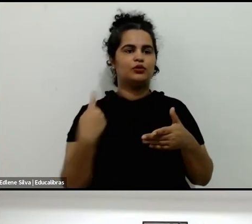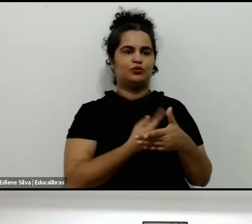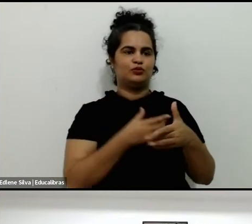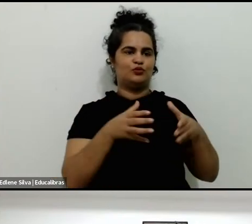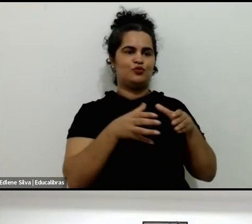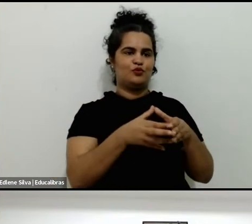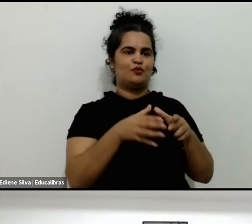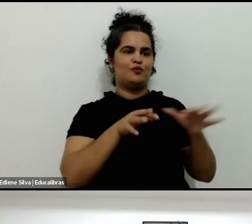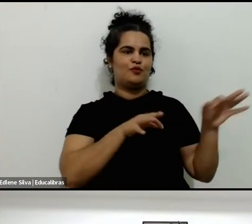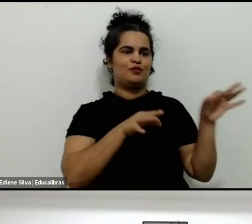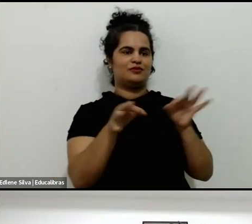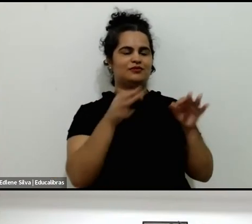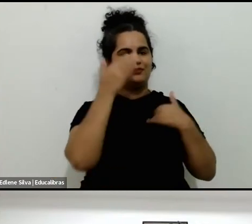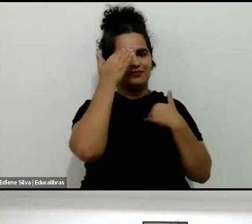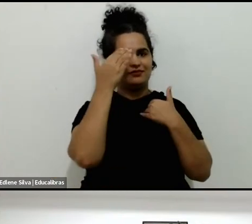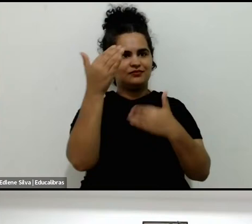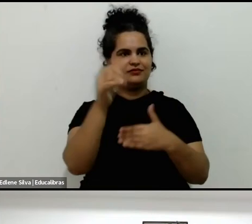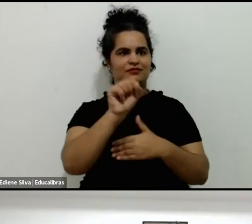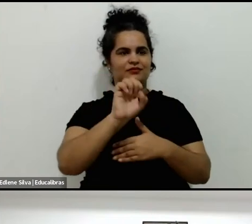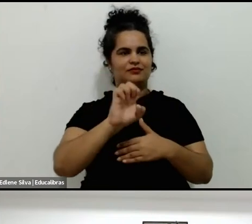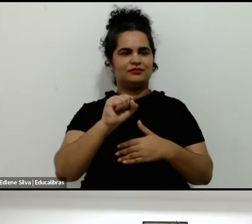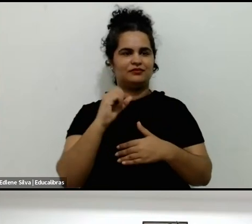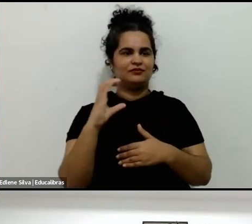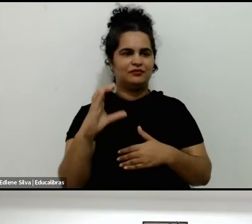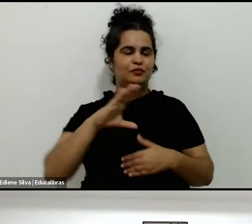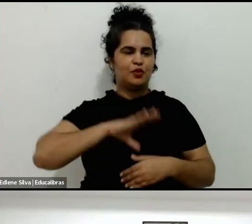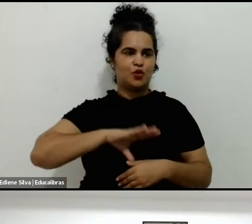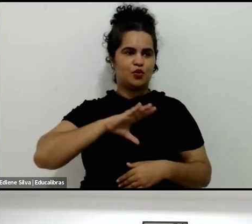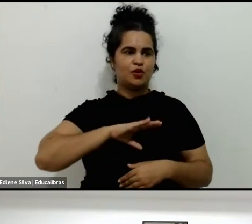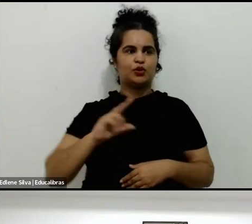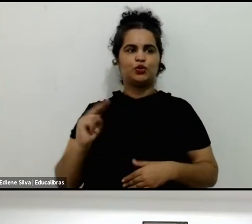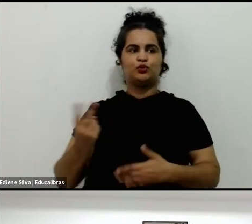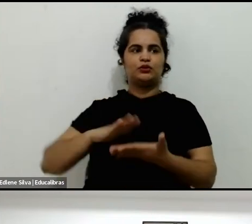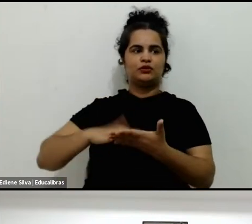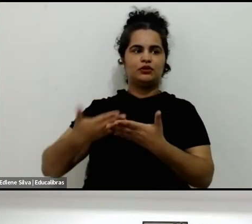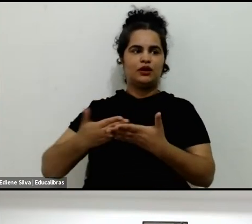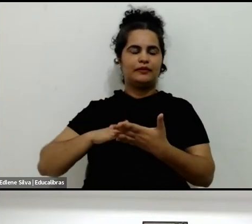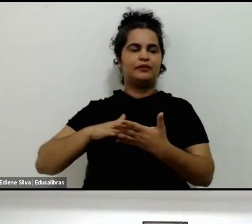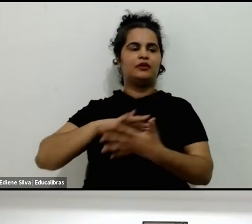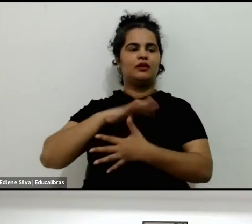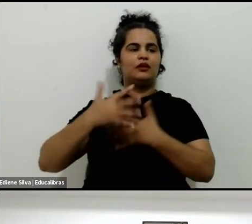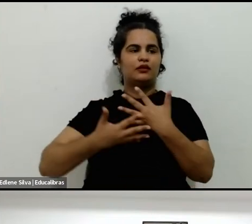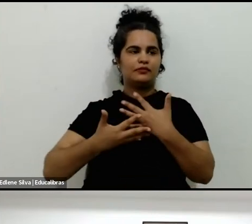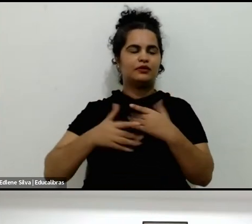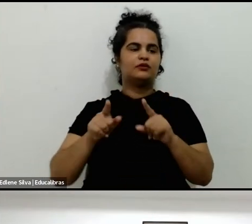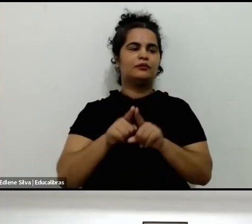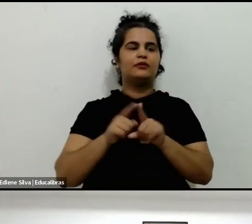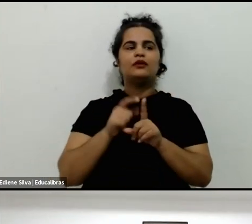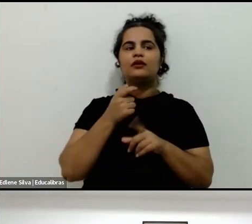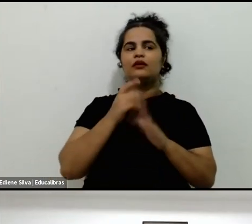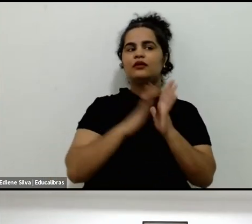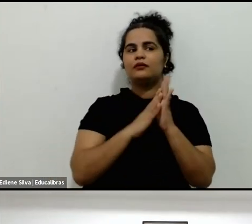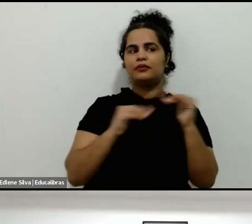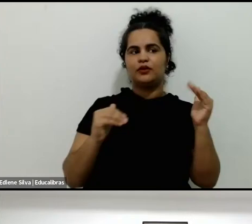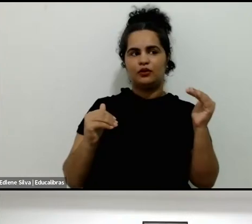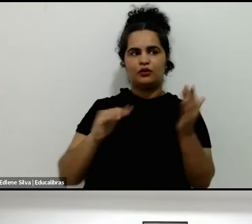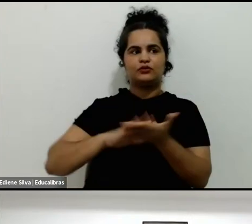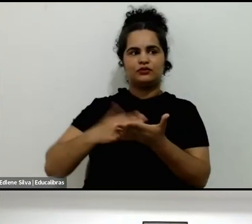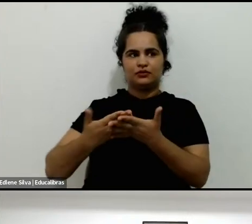Nacional, pelas intérpretes em português, inglês e libras e espanhol, e também